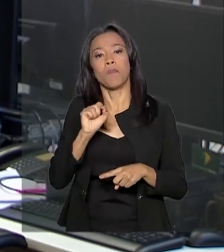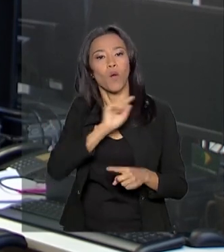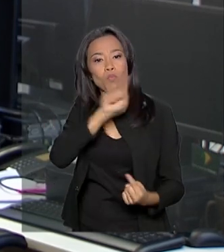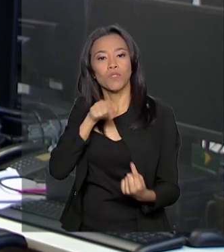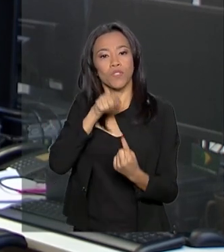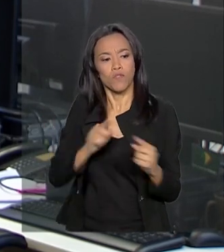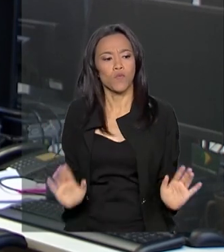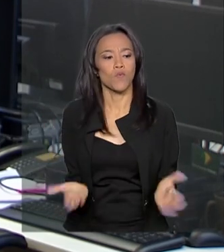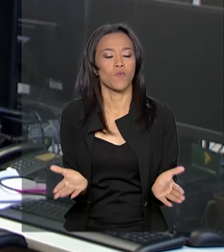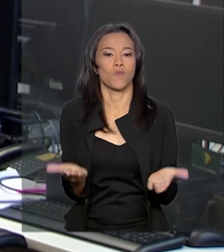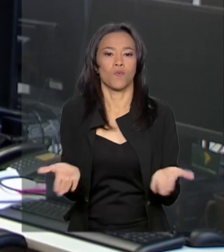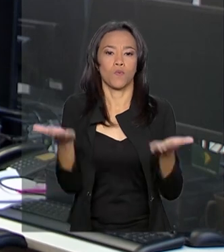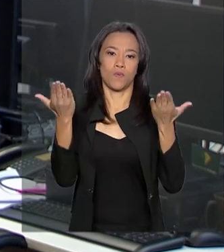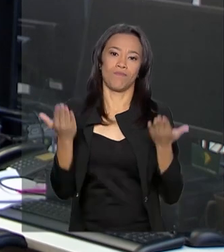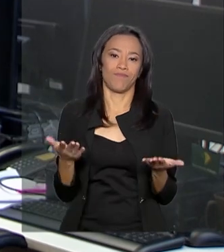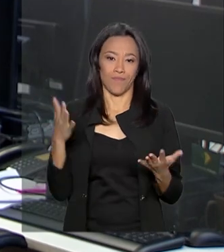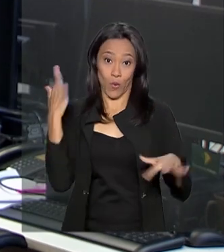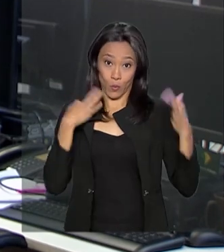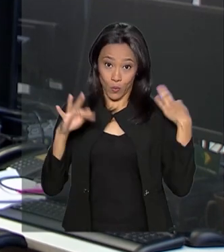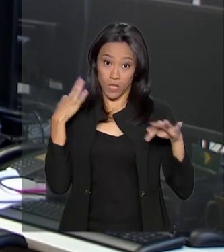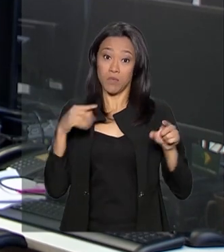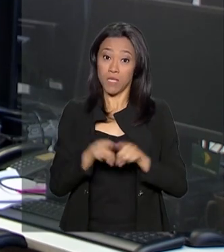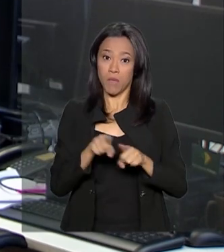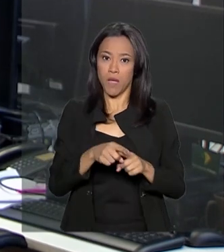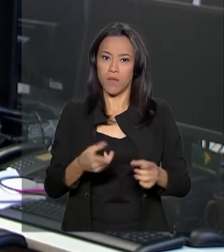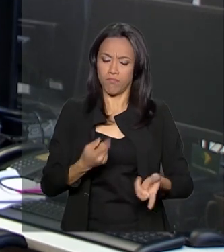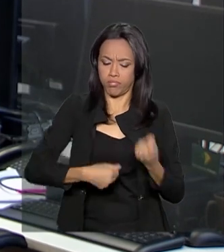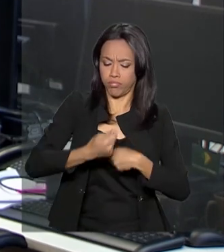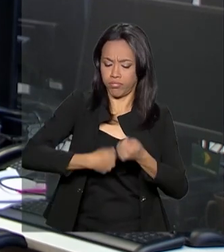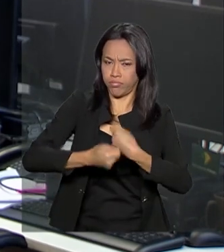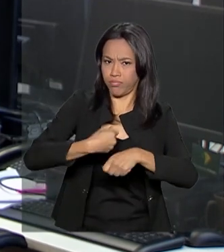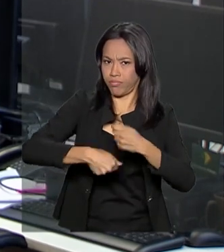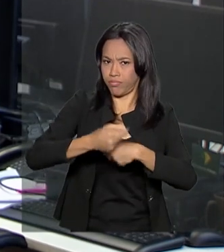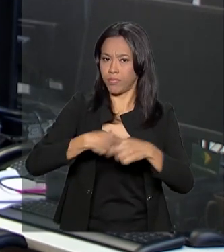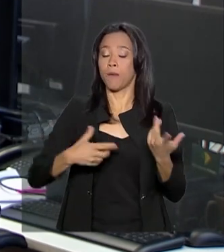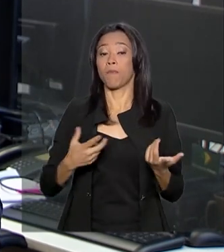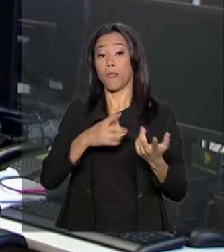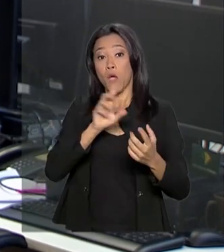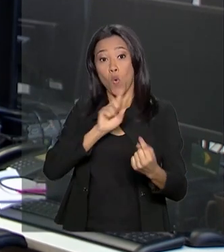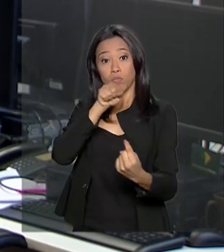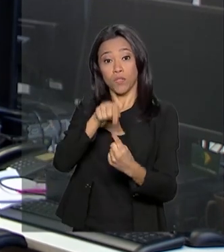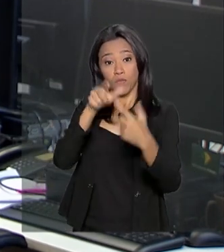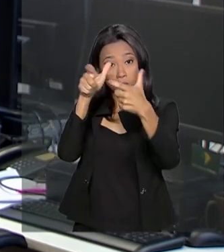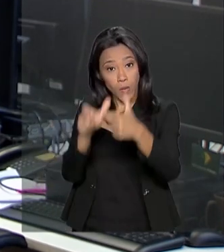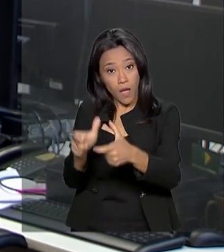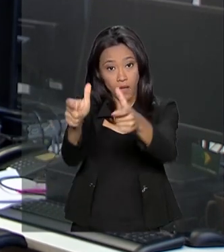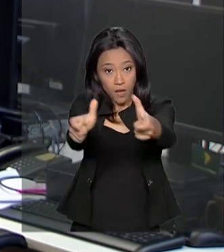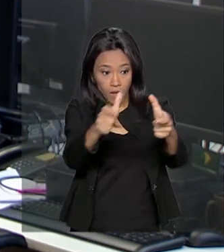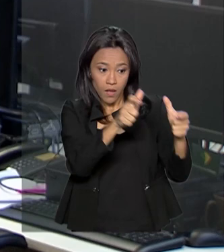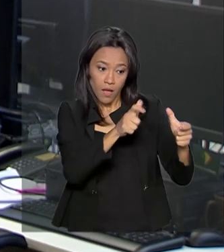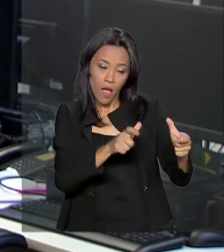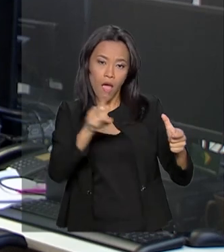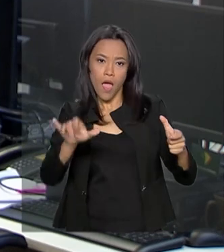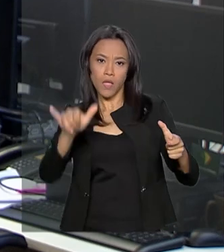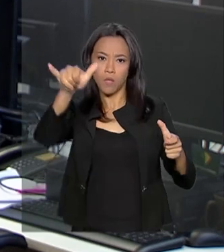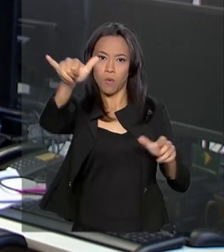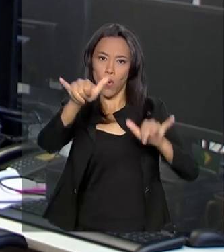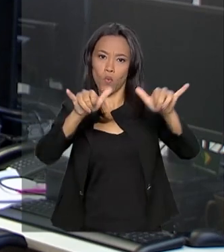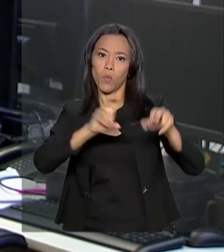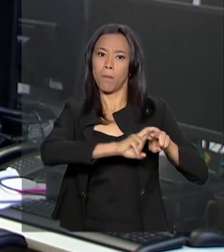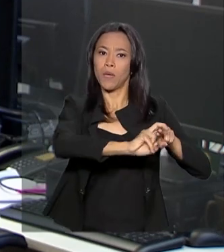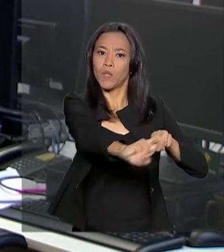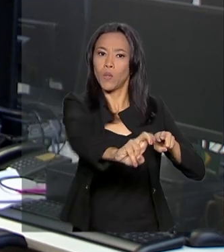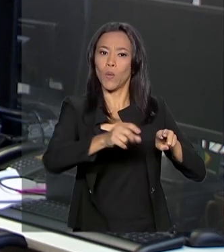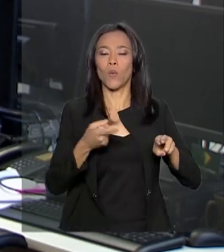turismo e movimentar a economia. Vídeos da campanha com os destinos turísticos são veiculados em aeroportos, metrôs,